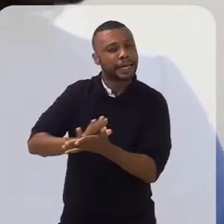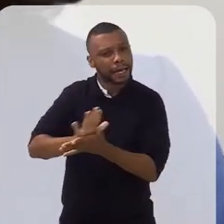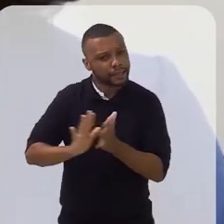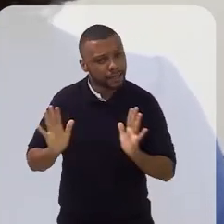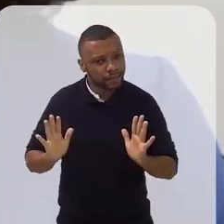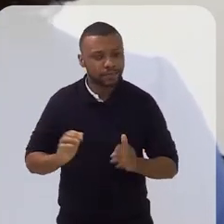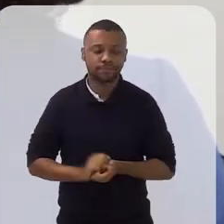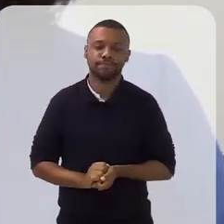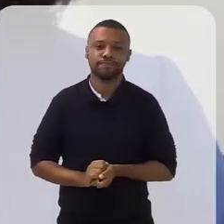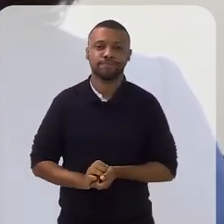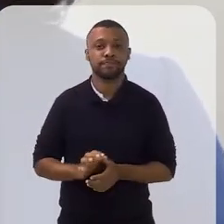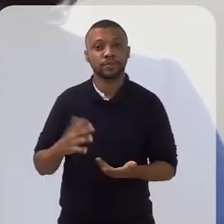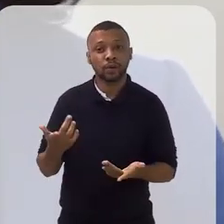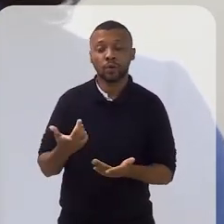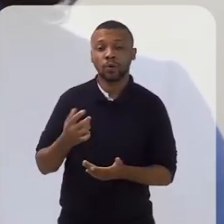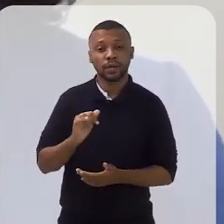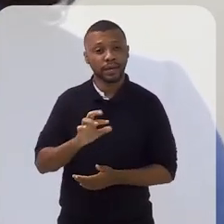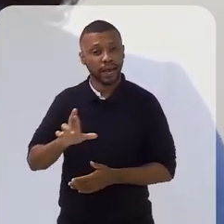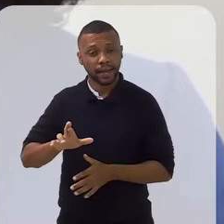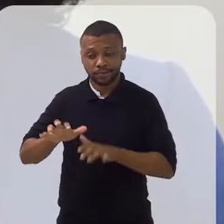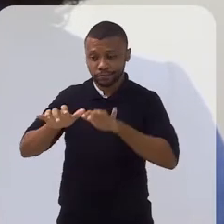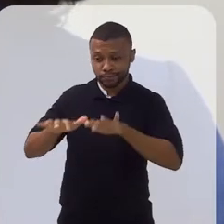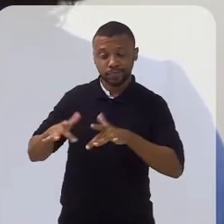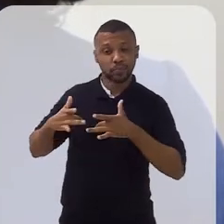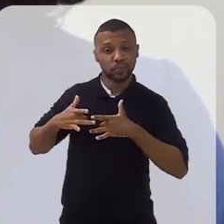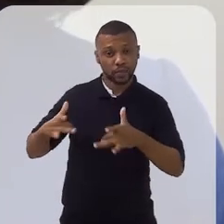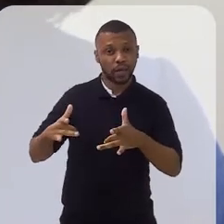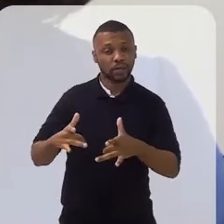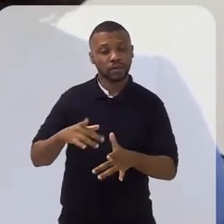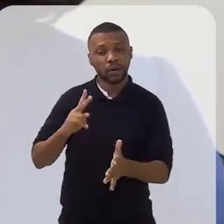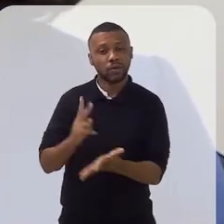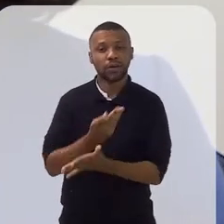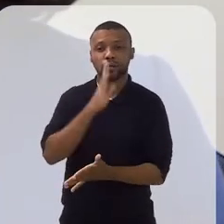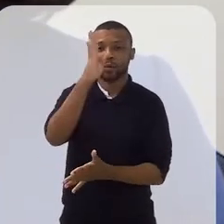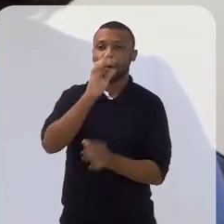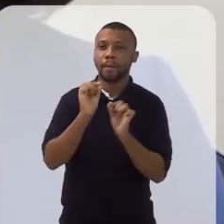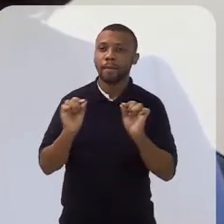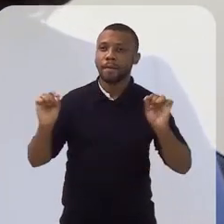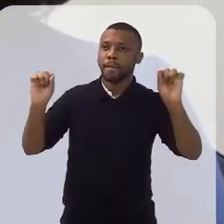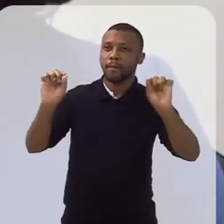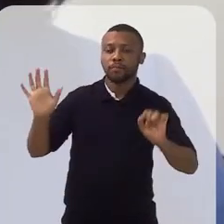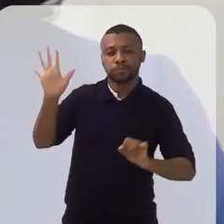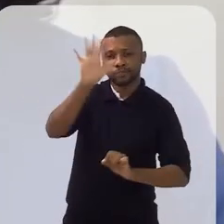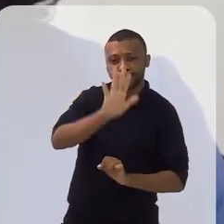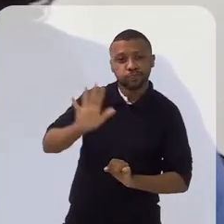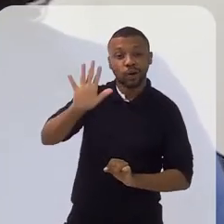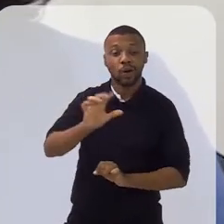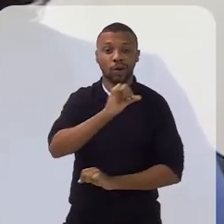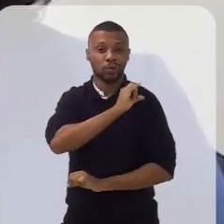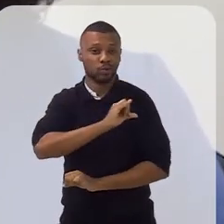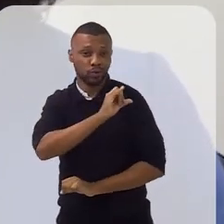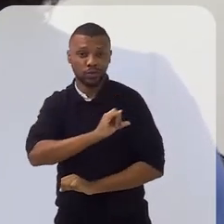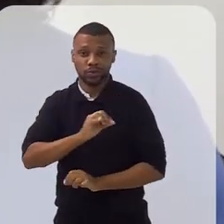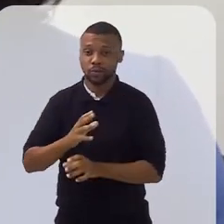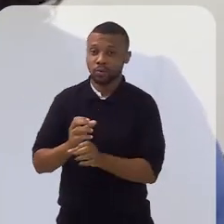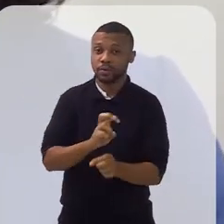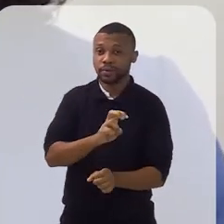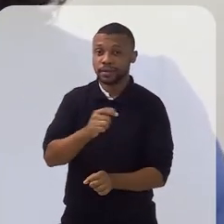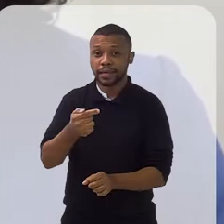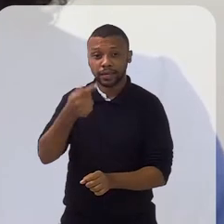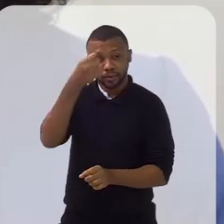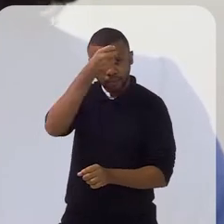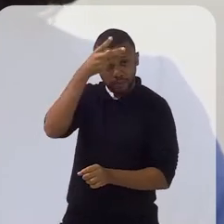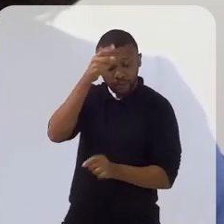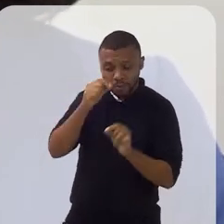mais por isso? O Imposto de Renda Solidário acontece em todo o território nacional. No estado do Rio, 57